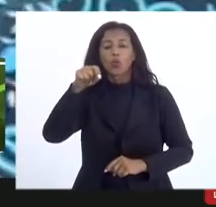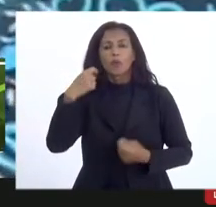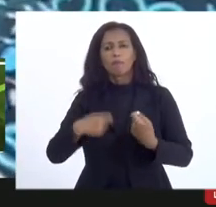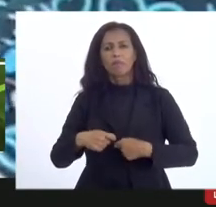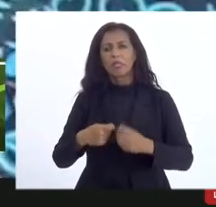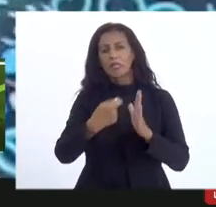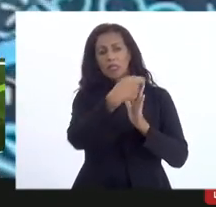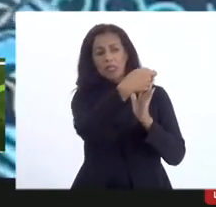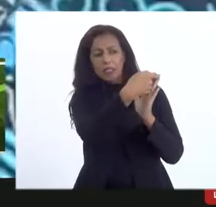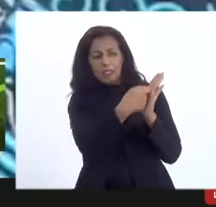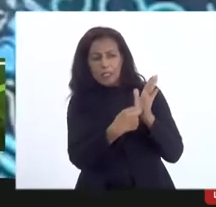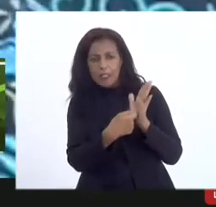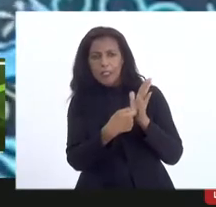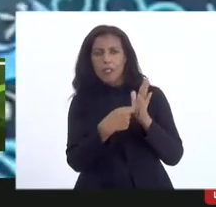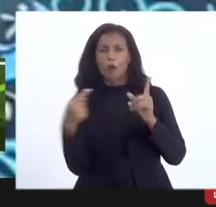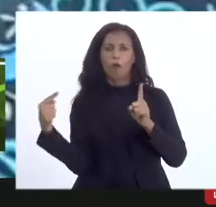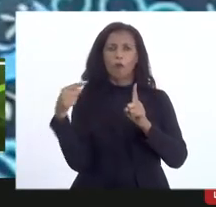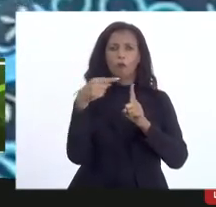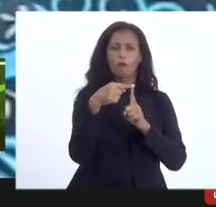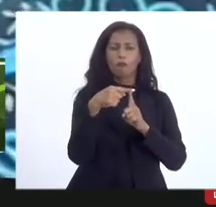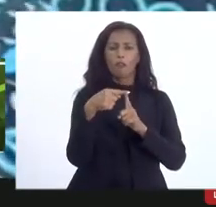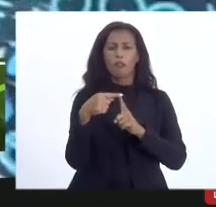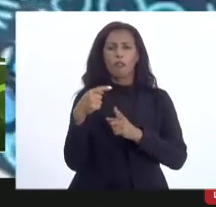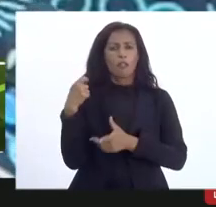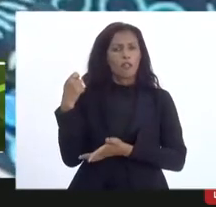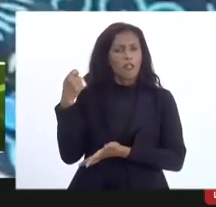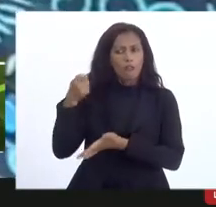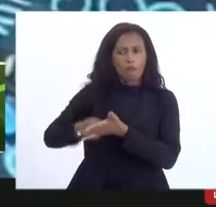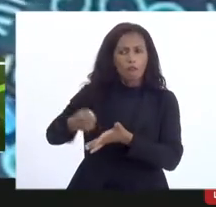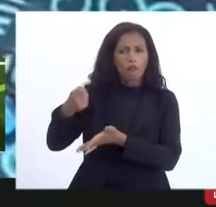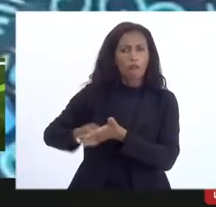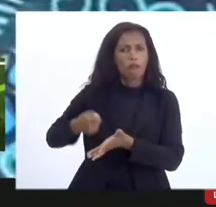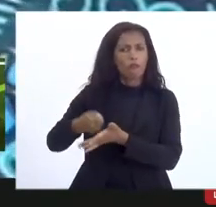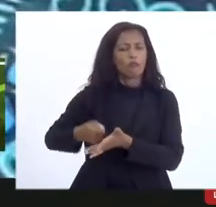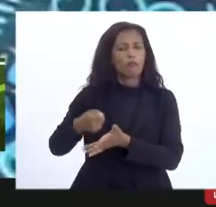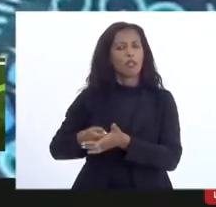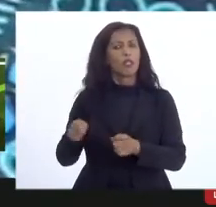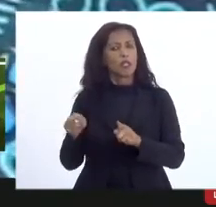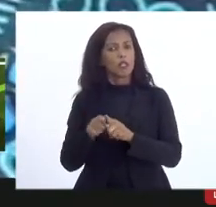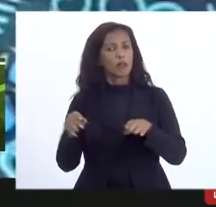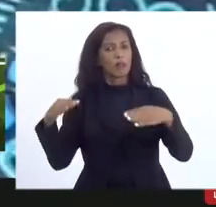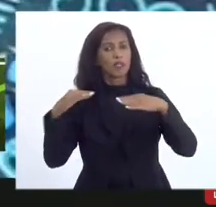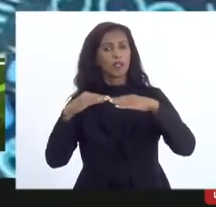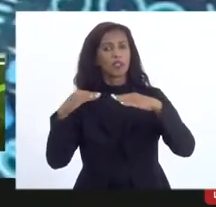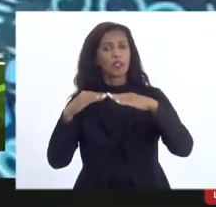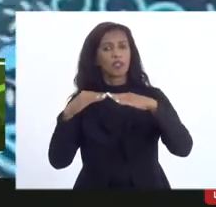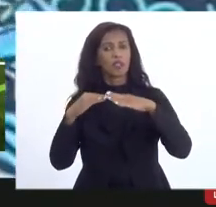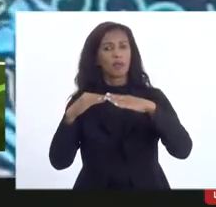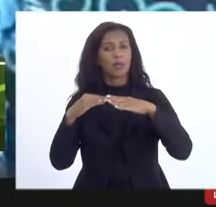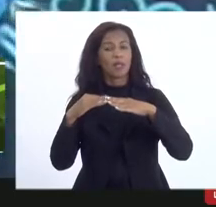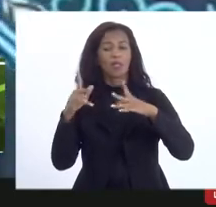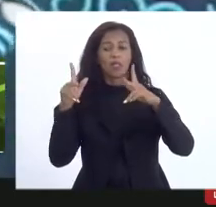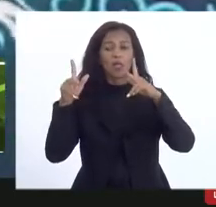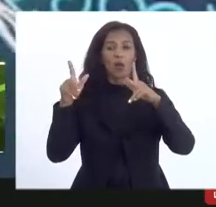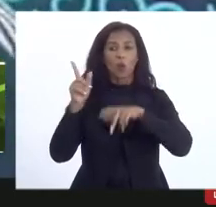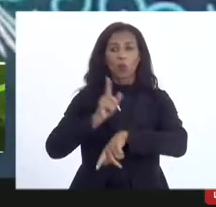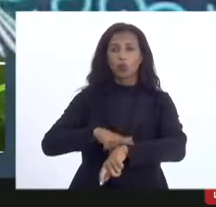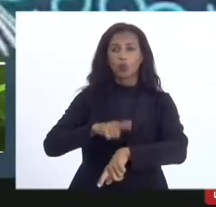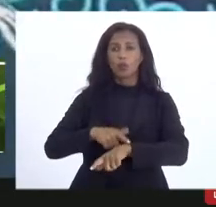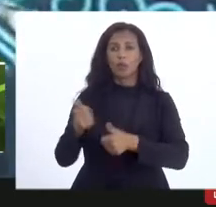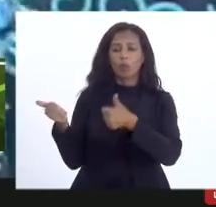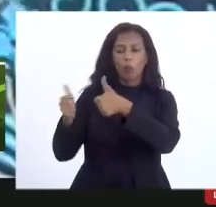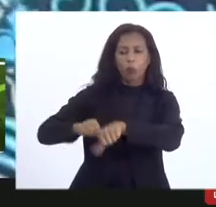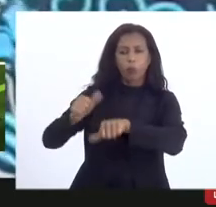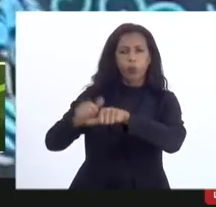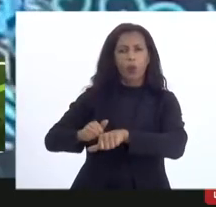descrito de forma objetiva e exaustiva e que convém também estabelecer um prazo dentro do qual o sorteio e a análise